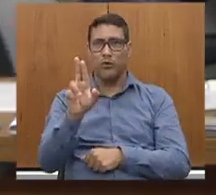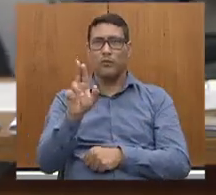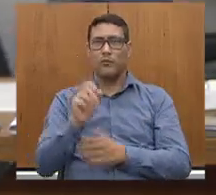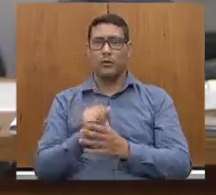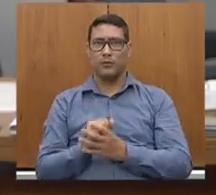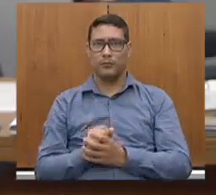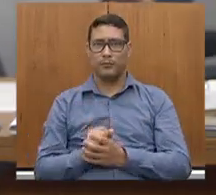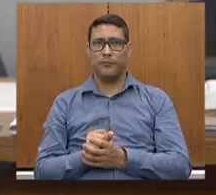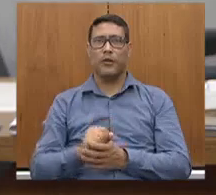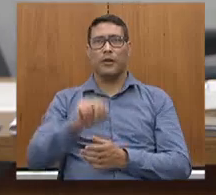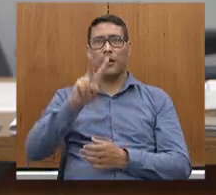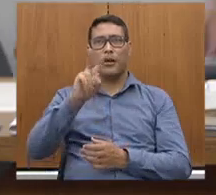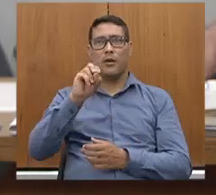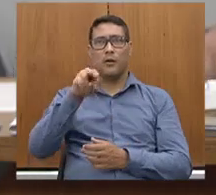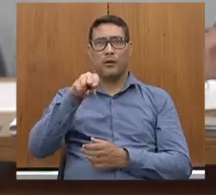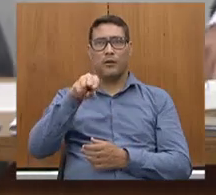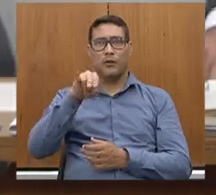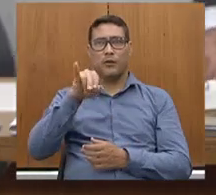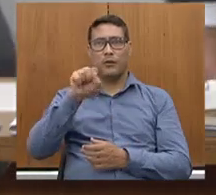destaques. a Vanice,